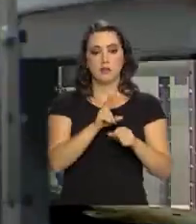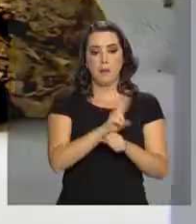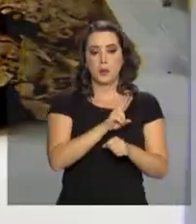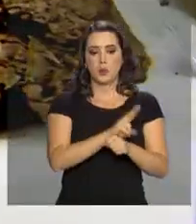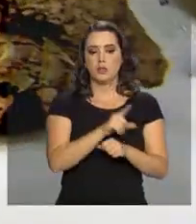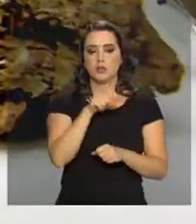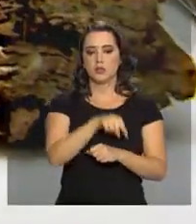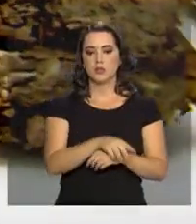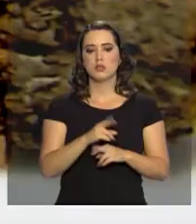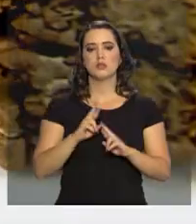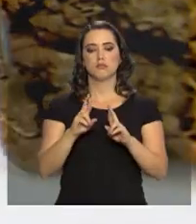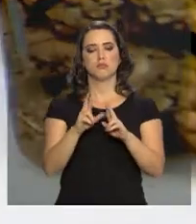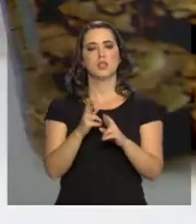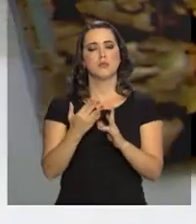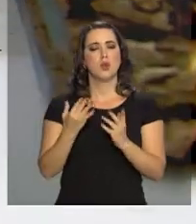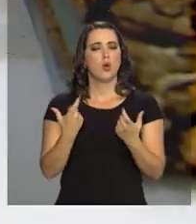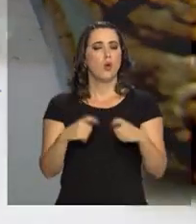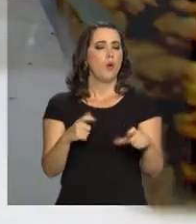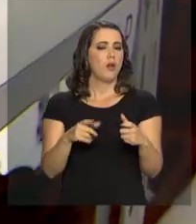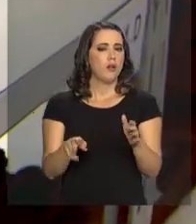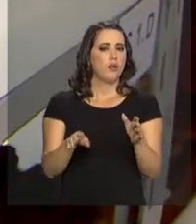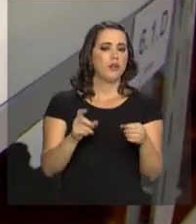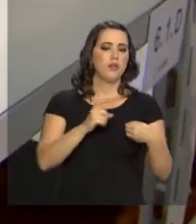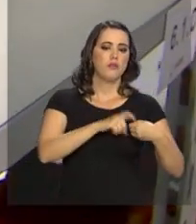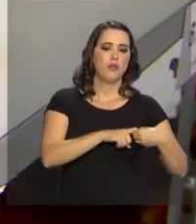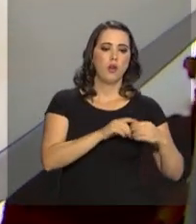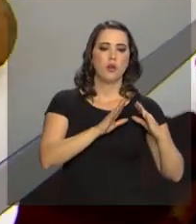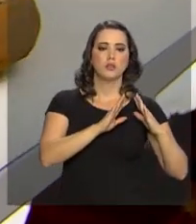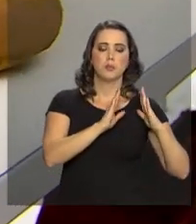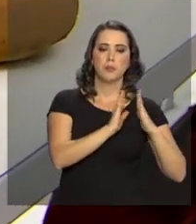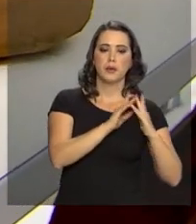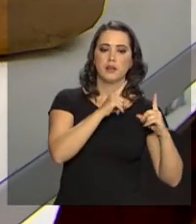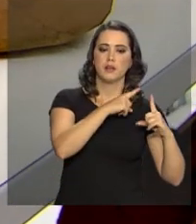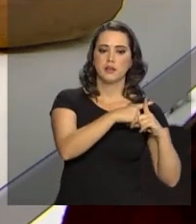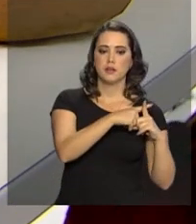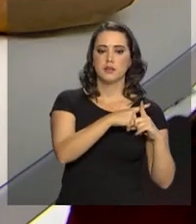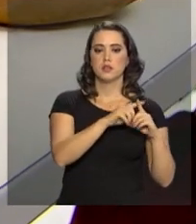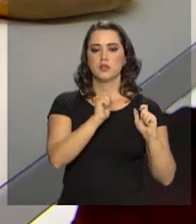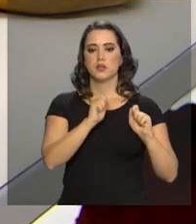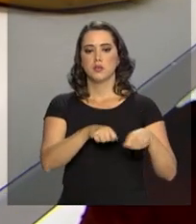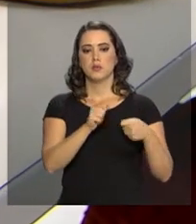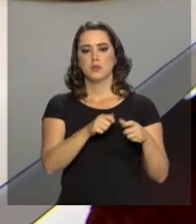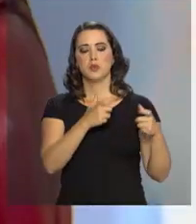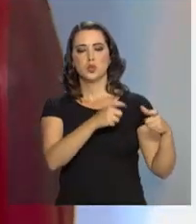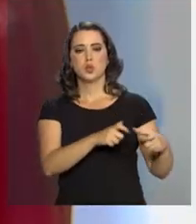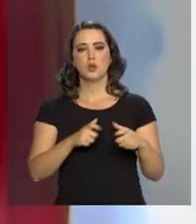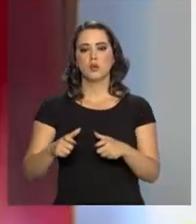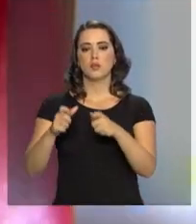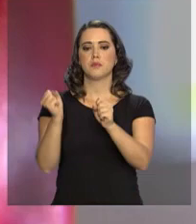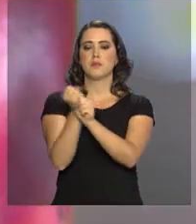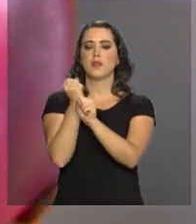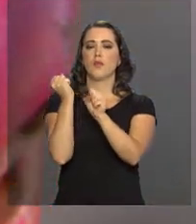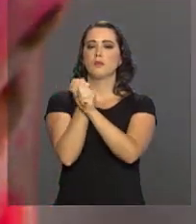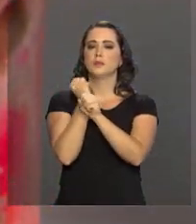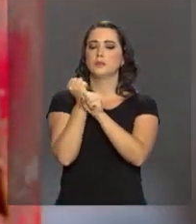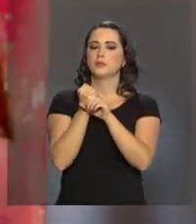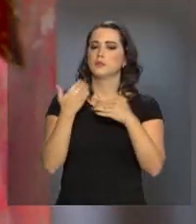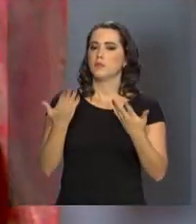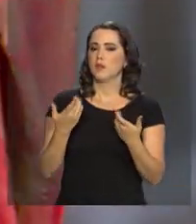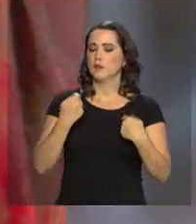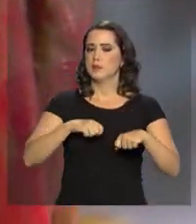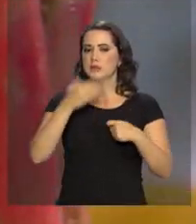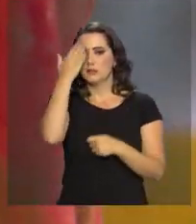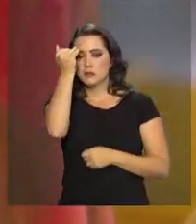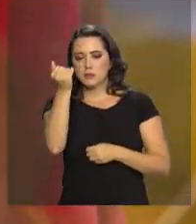defina o destino dessas peças. Se elas voltam para o culto, se algumas podem ir para os memoriais que vão ser construídos. Isso vai